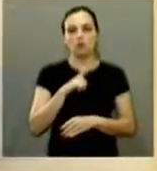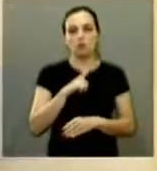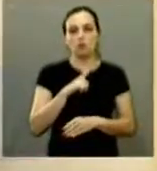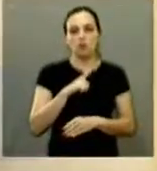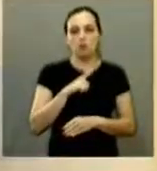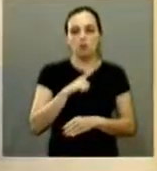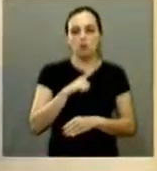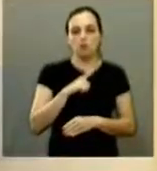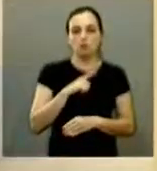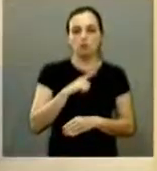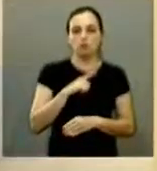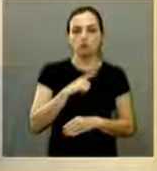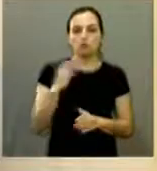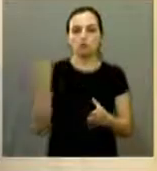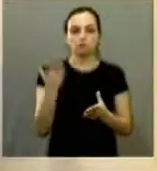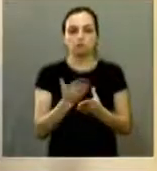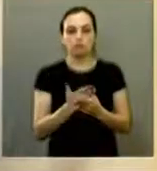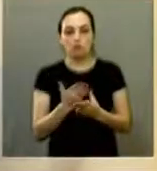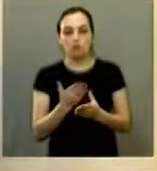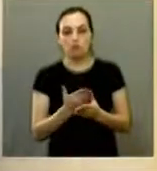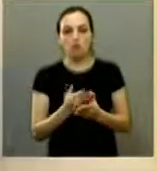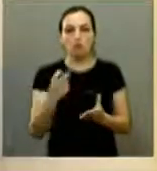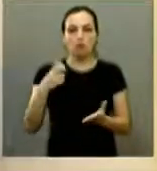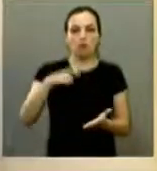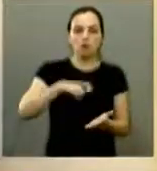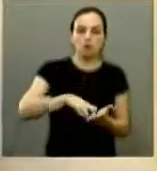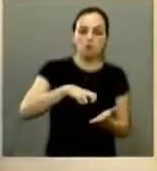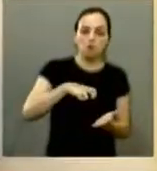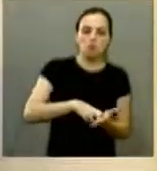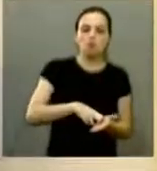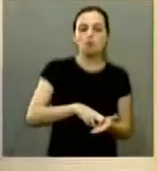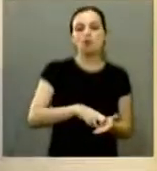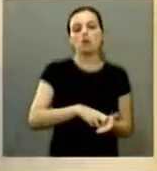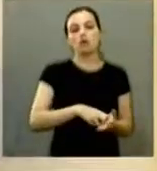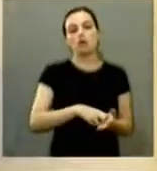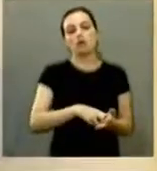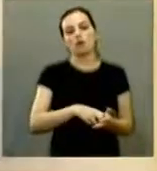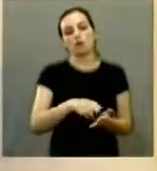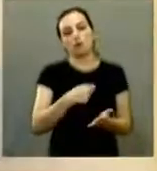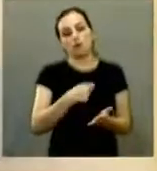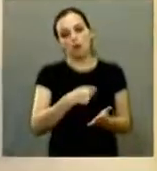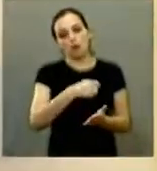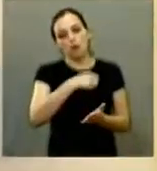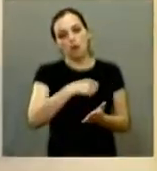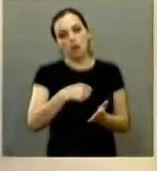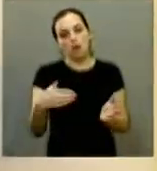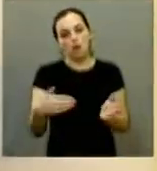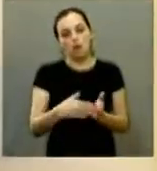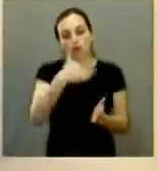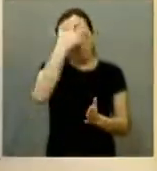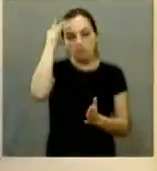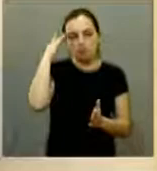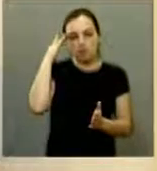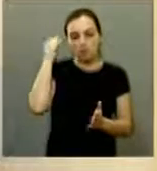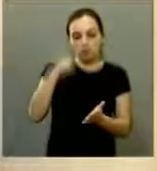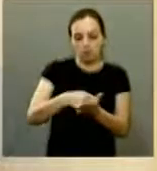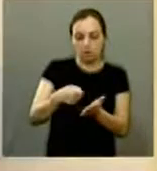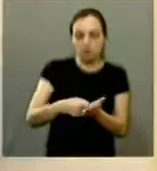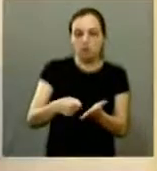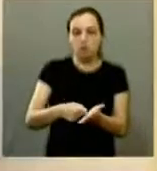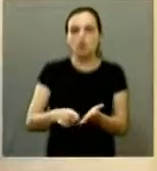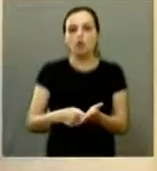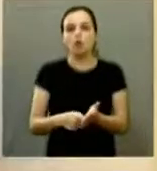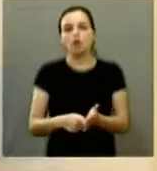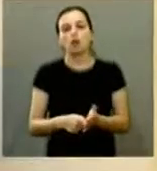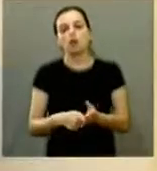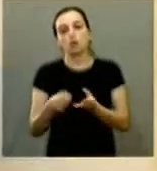processar e punir o último responsável que tinha passado lá no Pinheirinho e assinado para poder retirar o animal de lá o Edivaldo